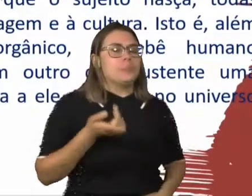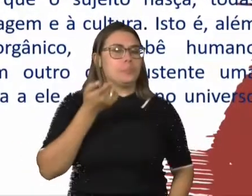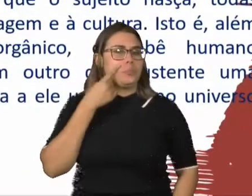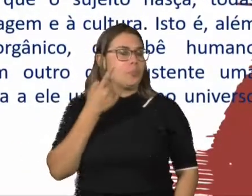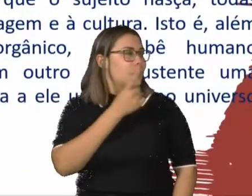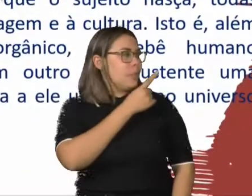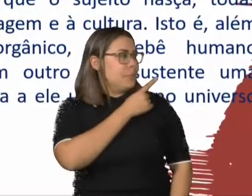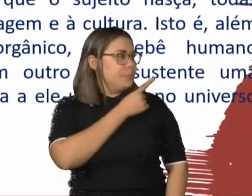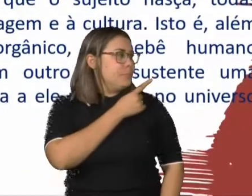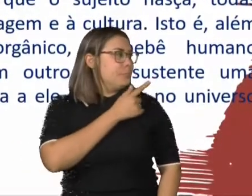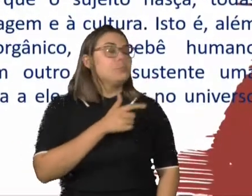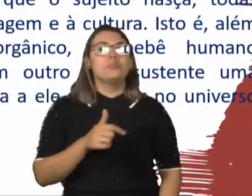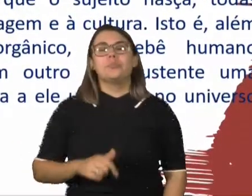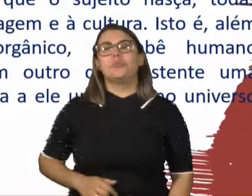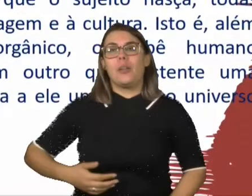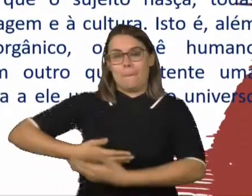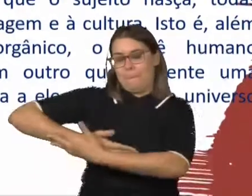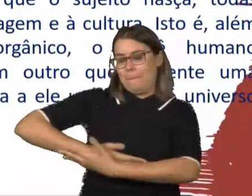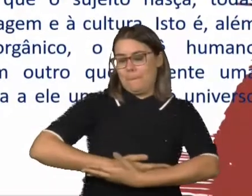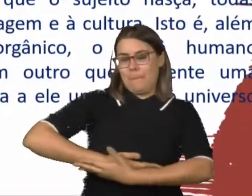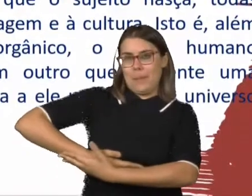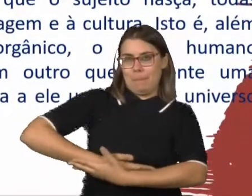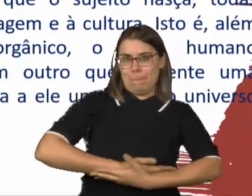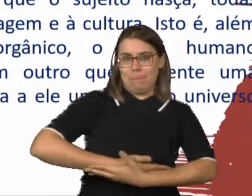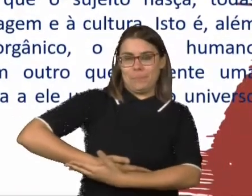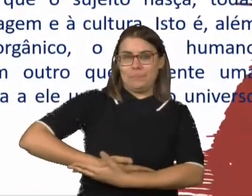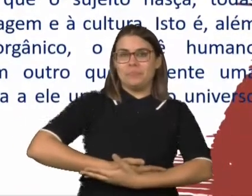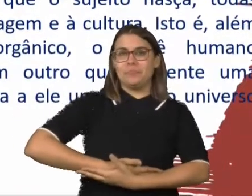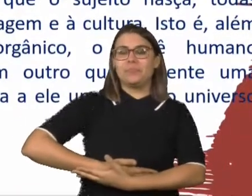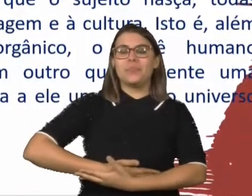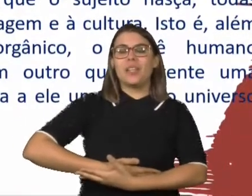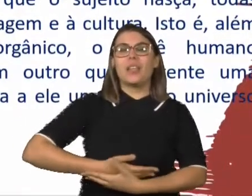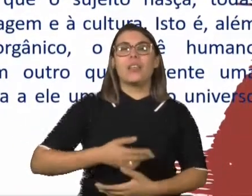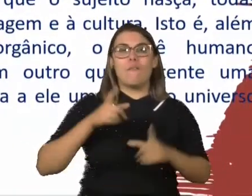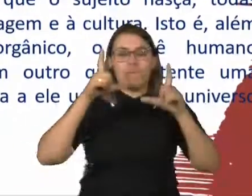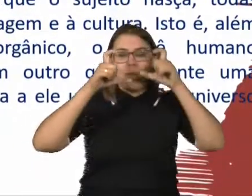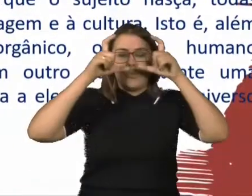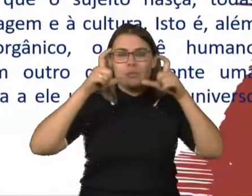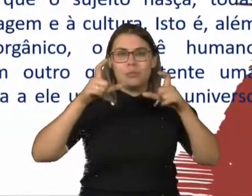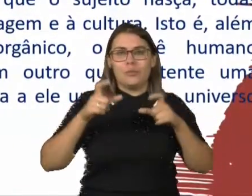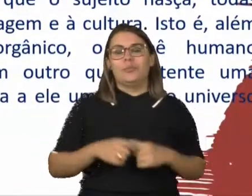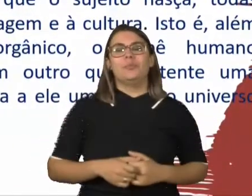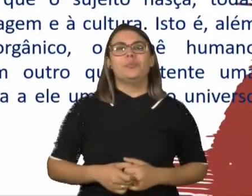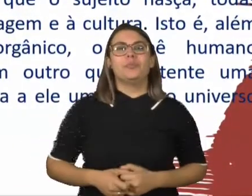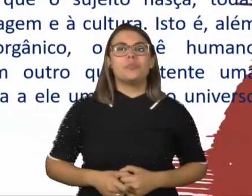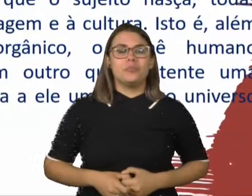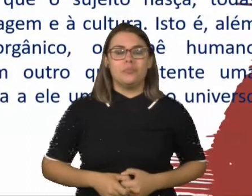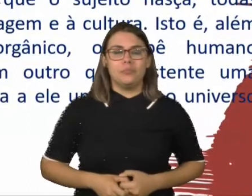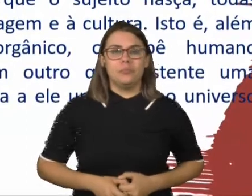mulher seguindo um bebê recém-nascido, apresentando ele. E a câmera fotografa isso em um quarto, ainda na maternidade.